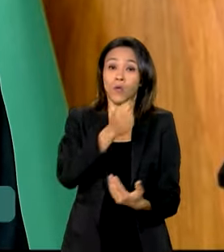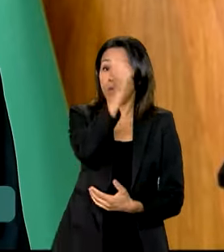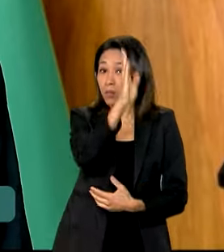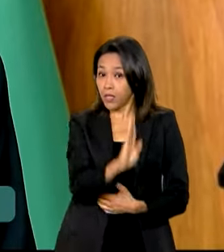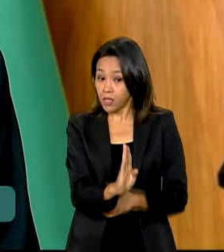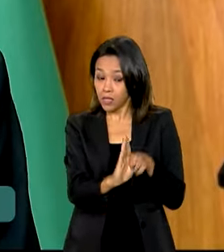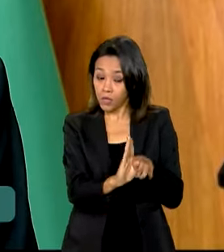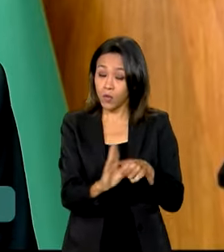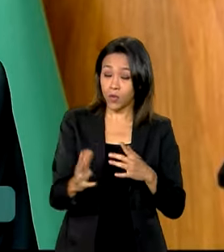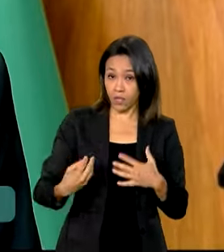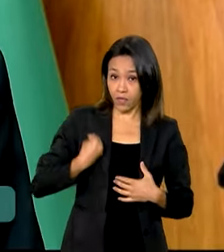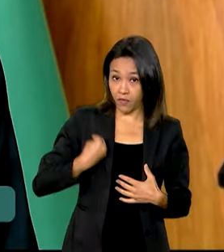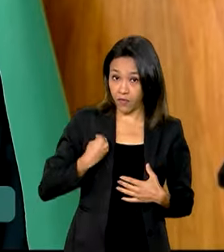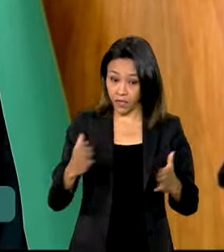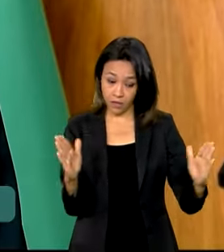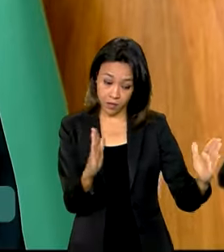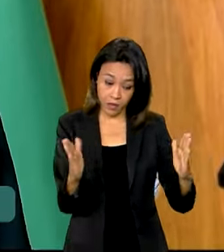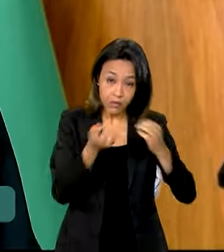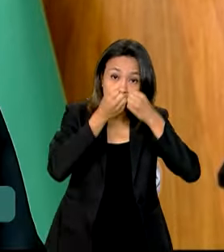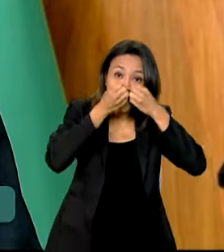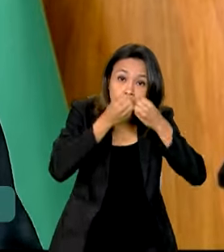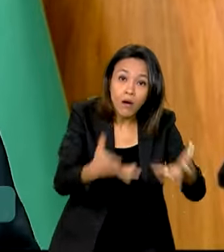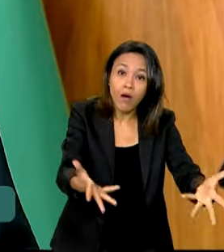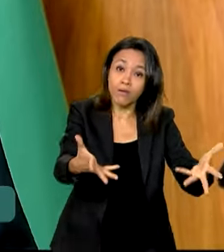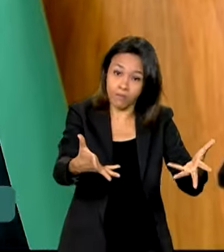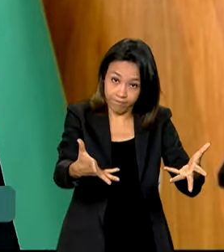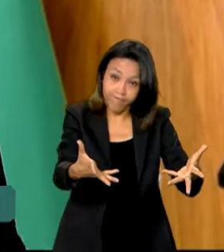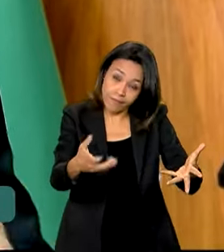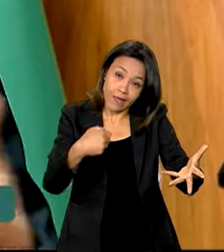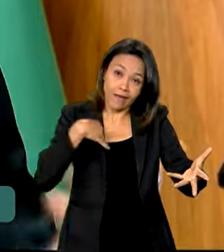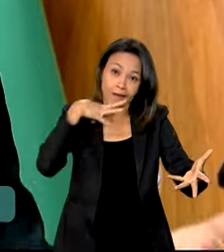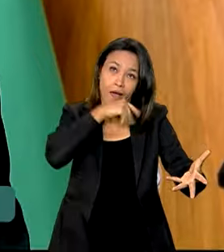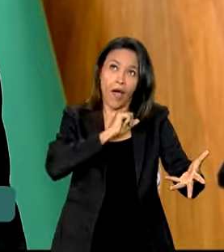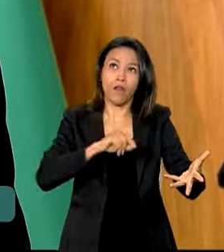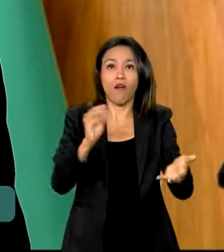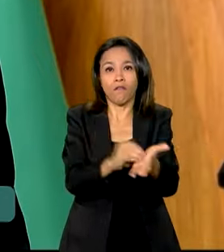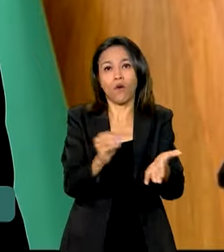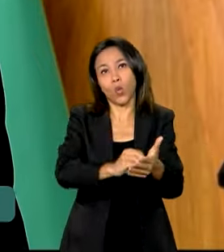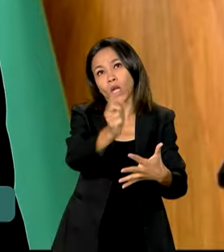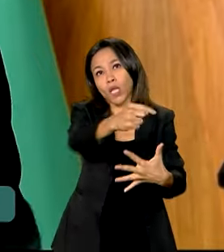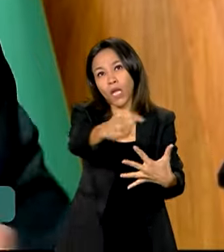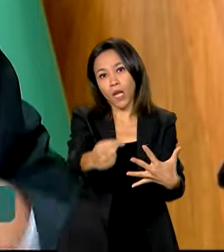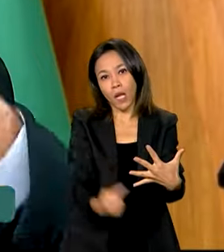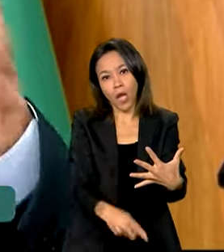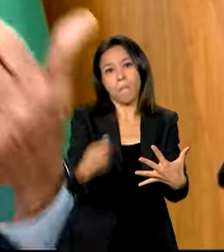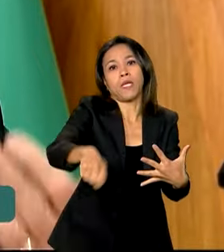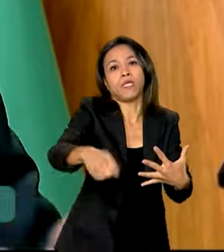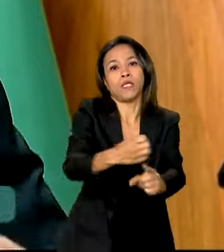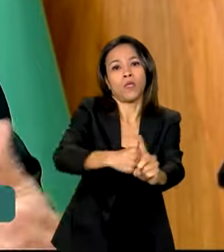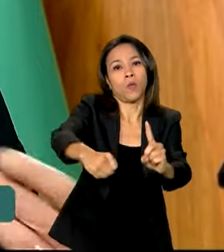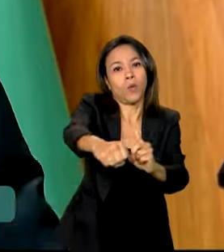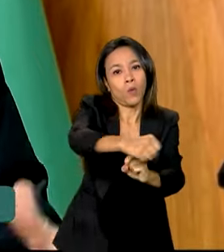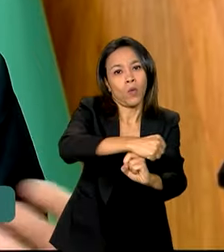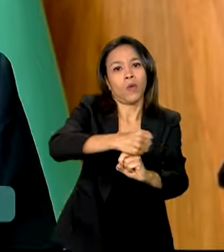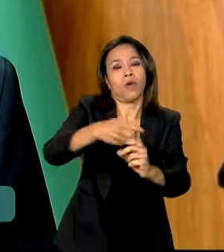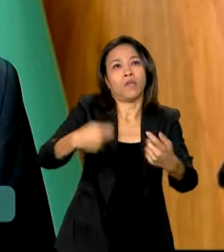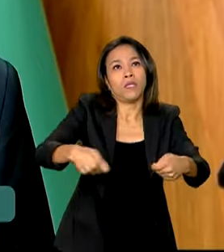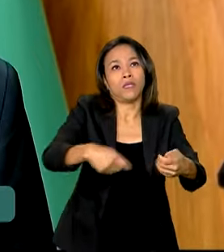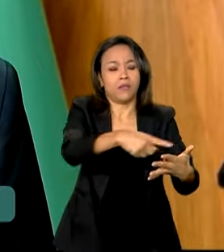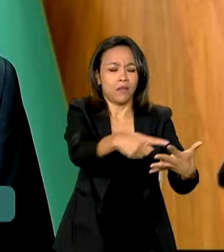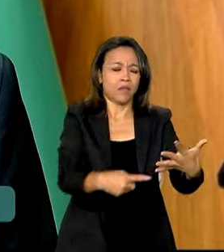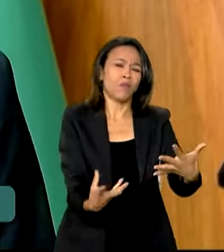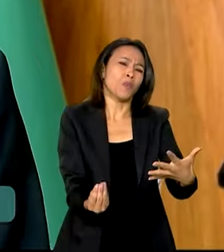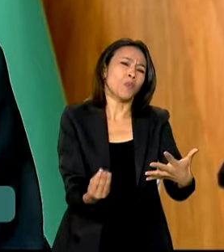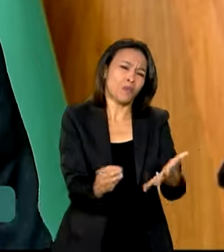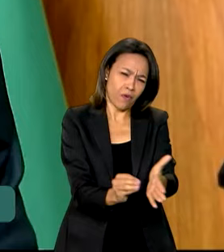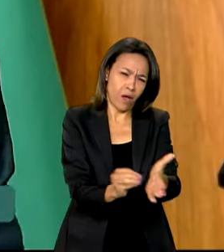está vivendo um momento muito bom. Obviamente que não fizemos tudo o o povo precisa. Está muito longe da gente fazer tudo o que o